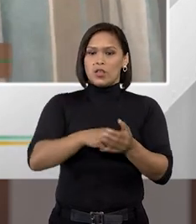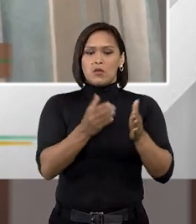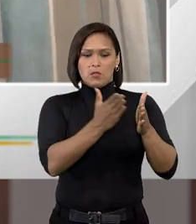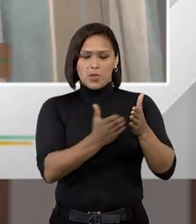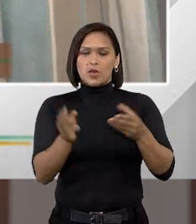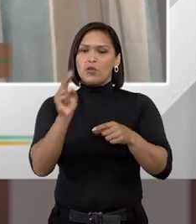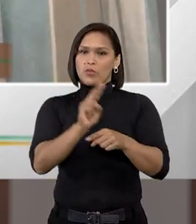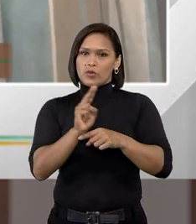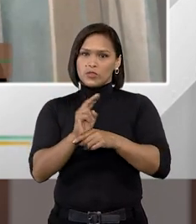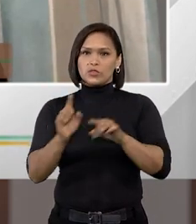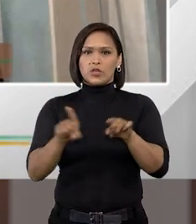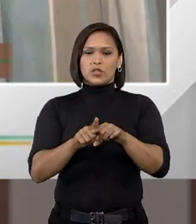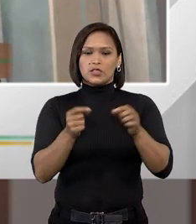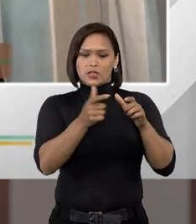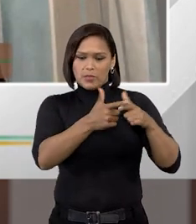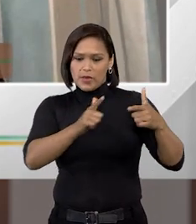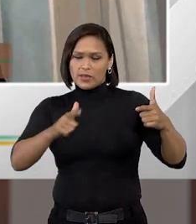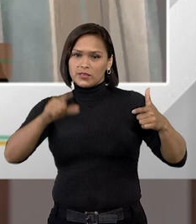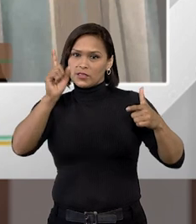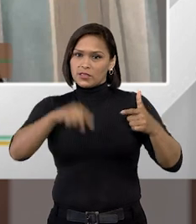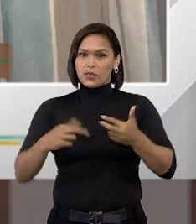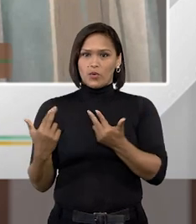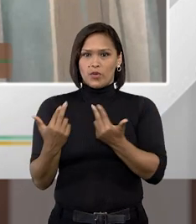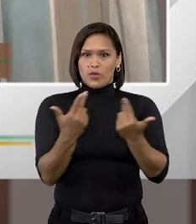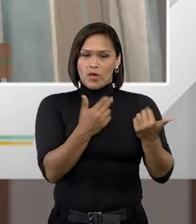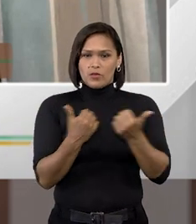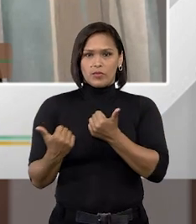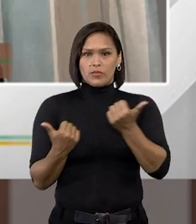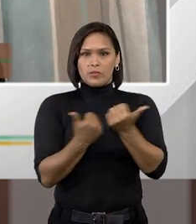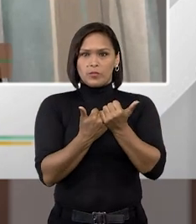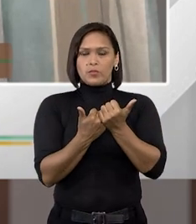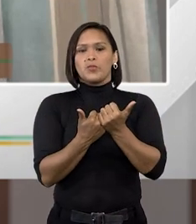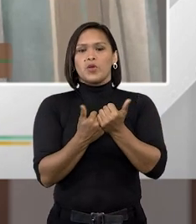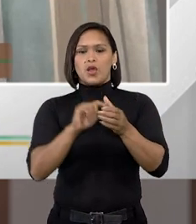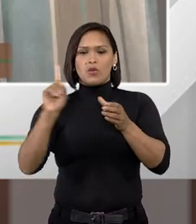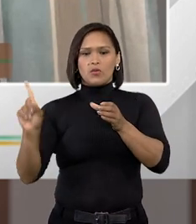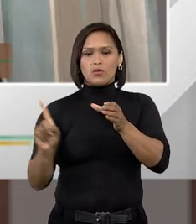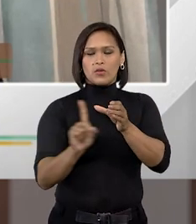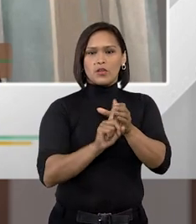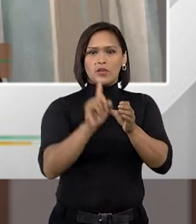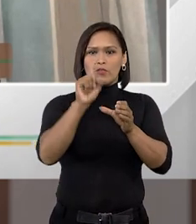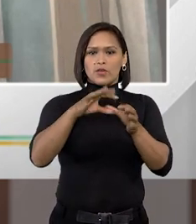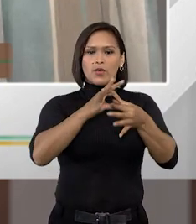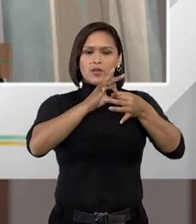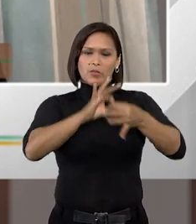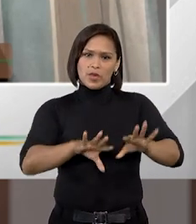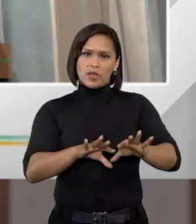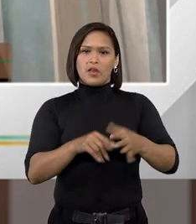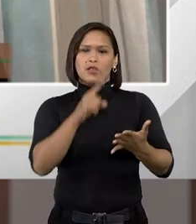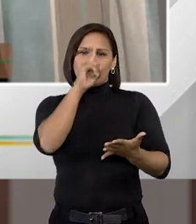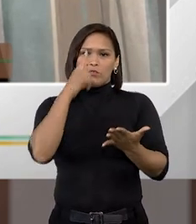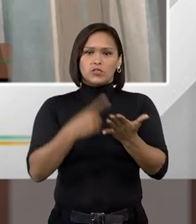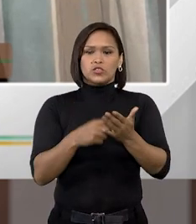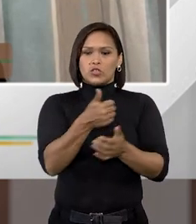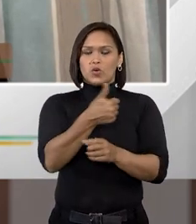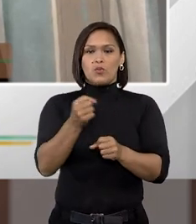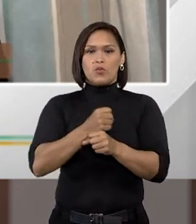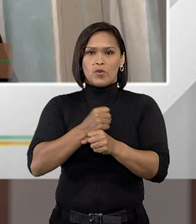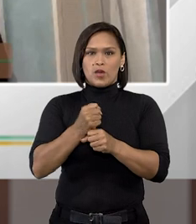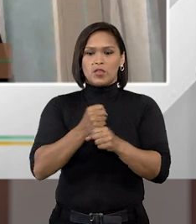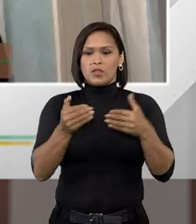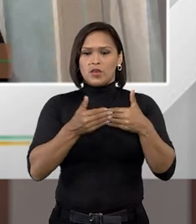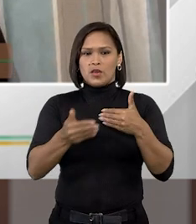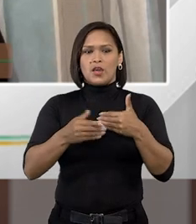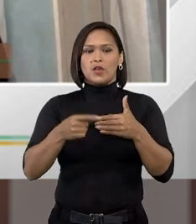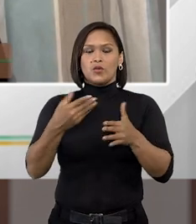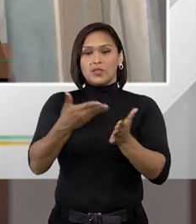provisórios, e também a extensão das mesmas assistências dadas aos egressos, que é o liberado definitivo pelo período de um ano, a contar